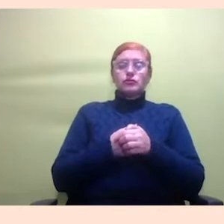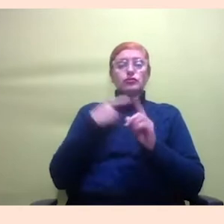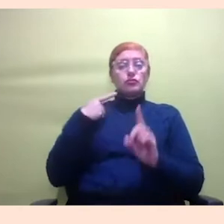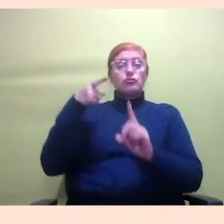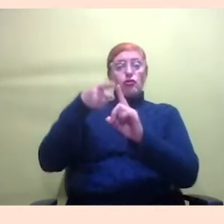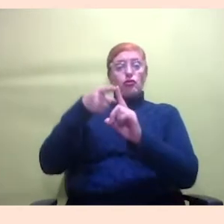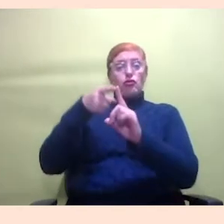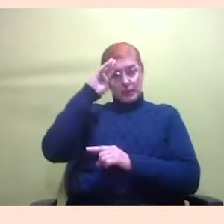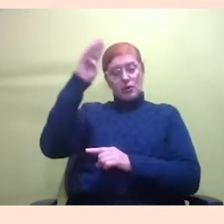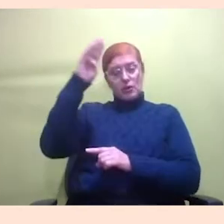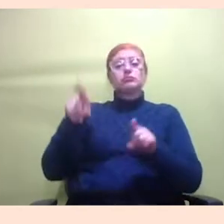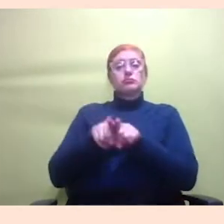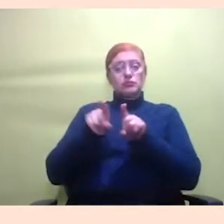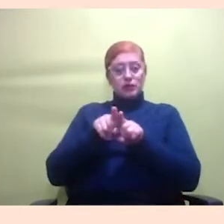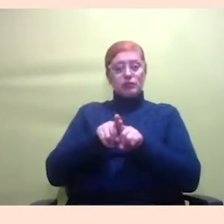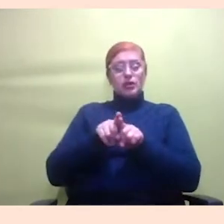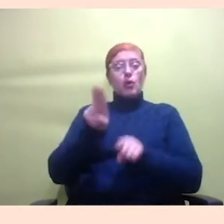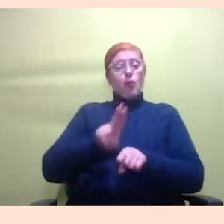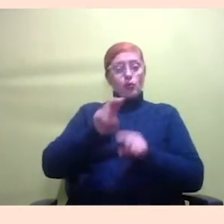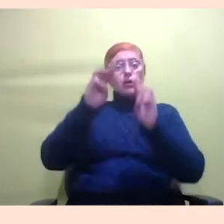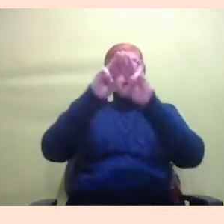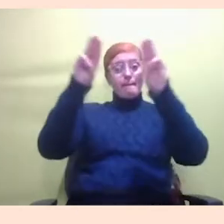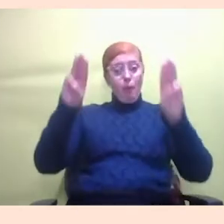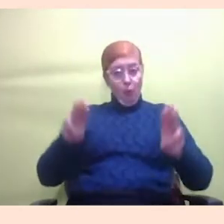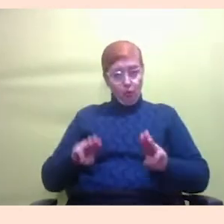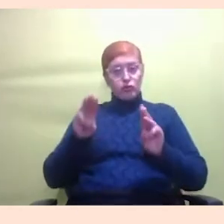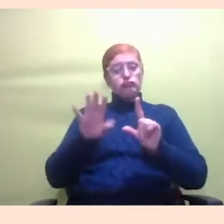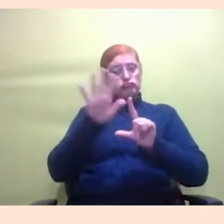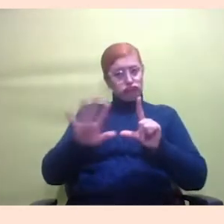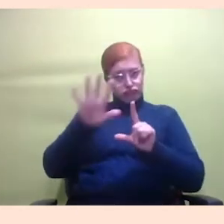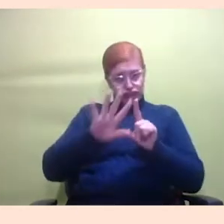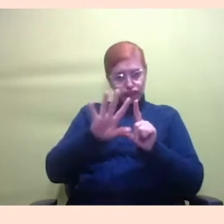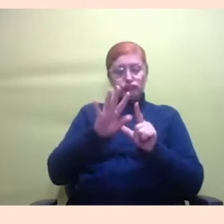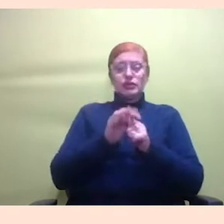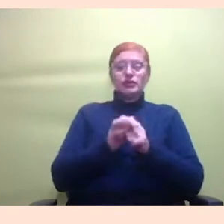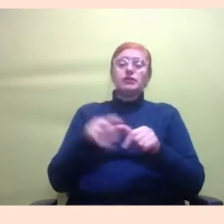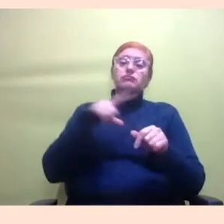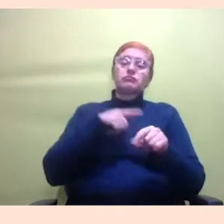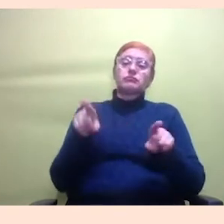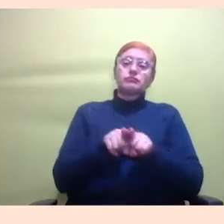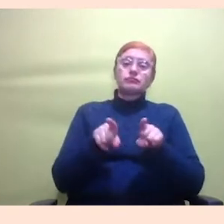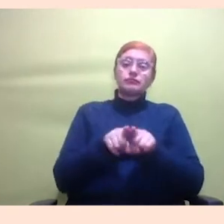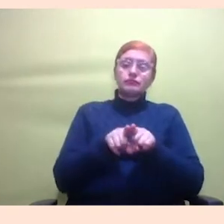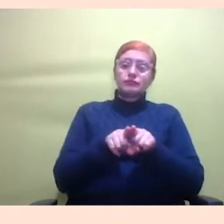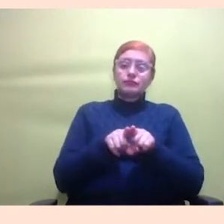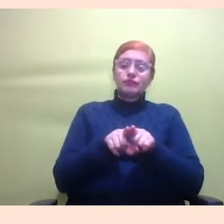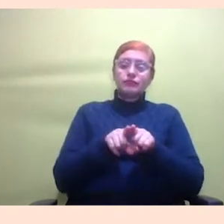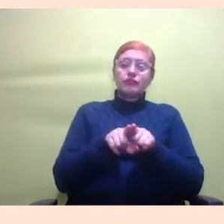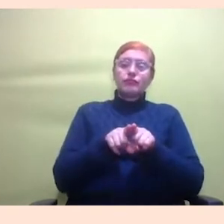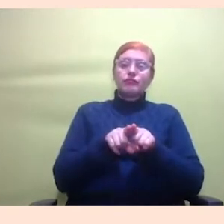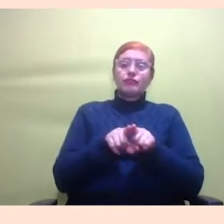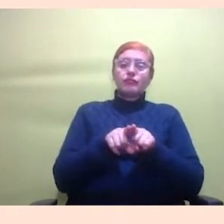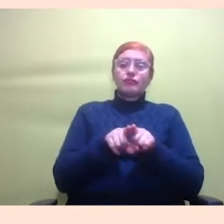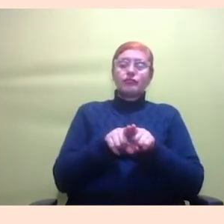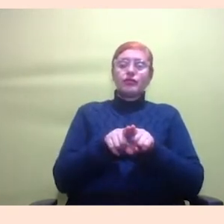plataforma Moodle e a gente tem também vai ter oportunidade de debater